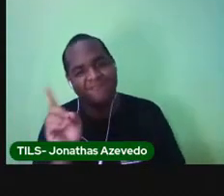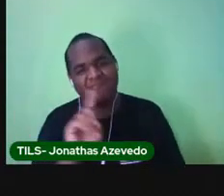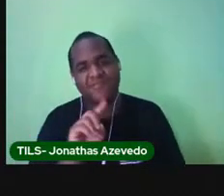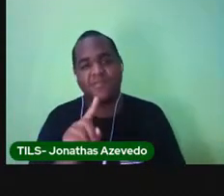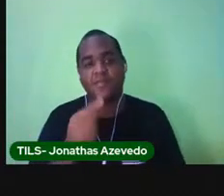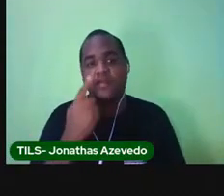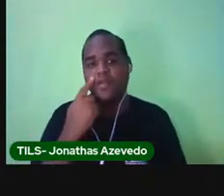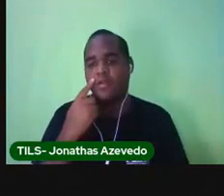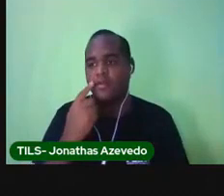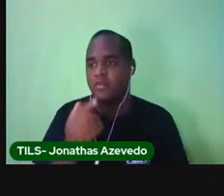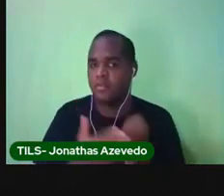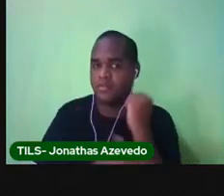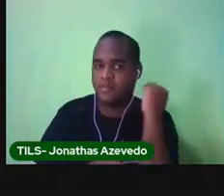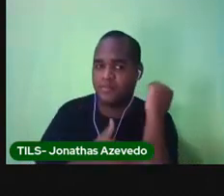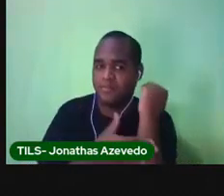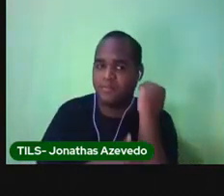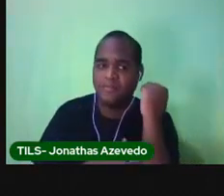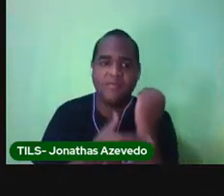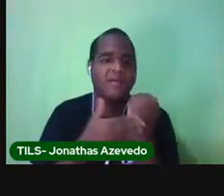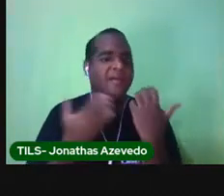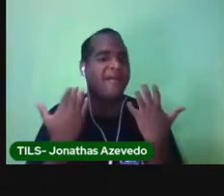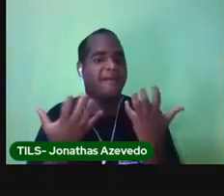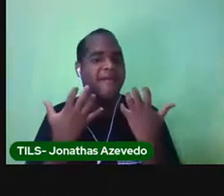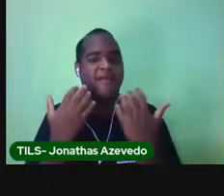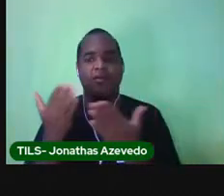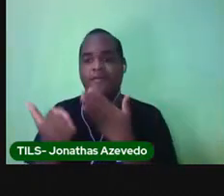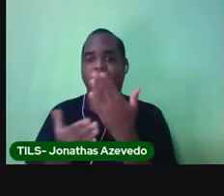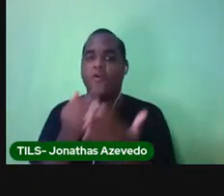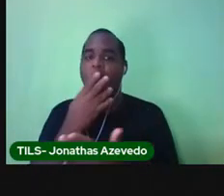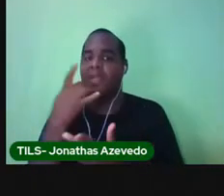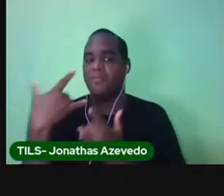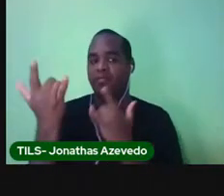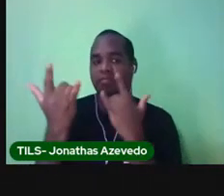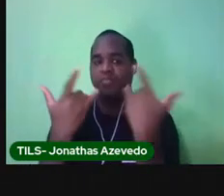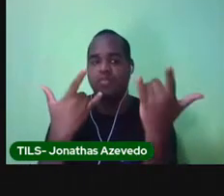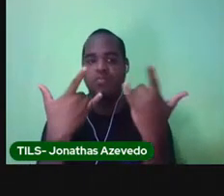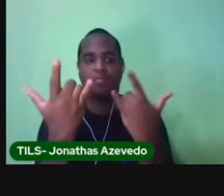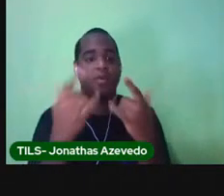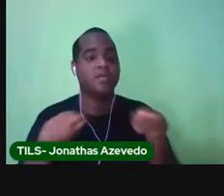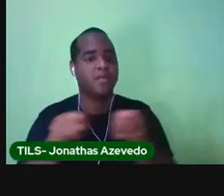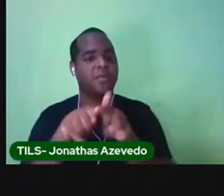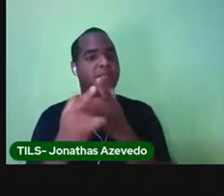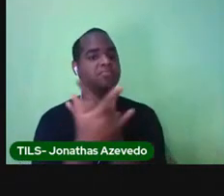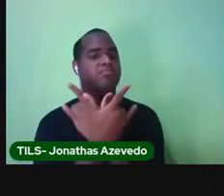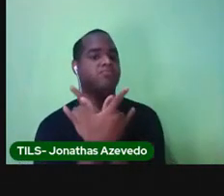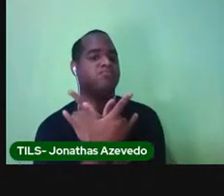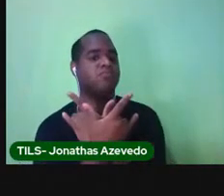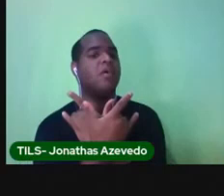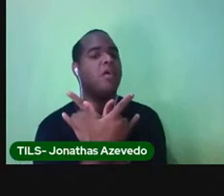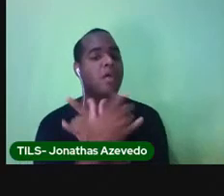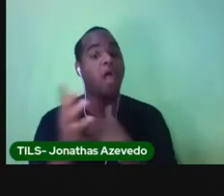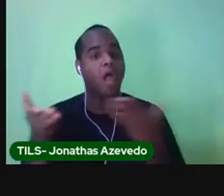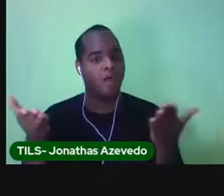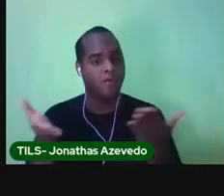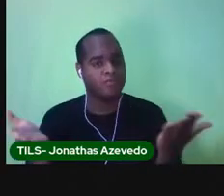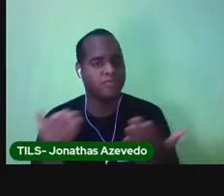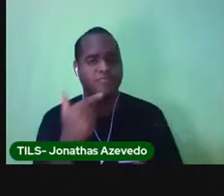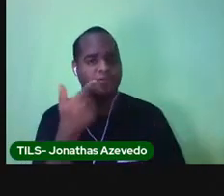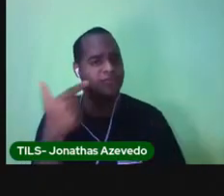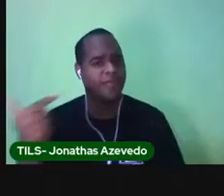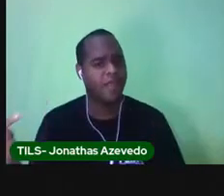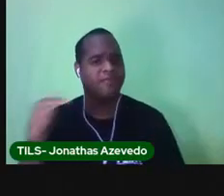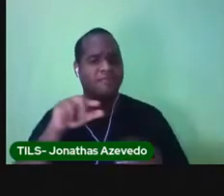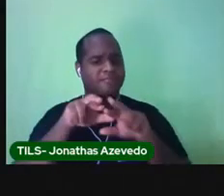muito ciúme da coleção do Homem-Aranha e dos X-Men. Hoje em dia, nem existe mais essas